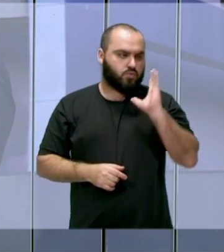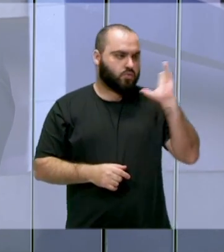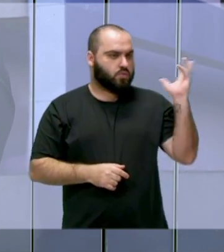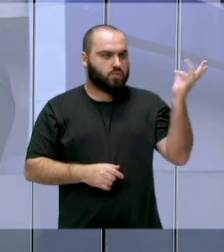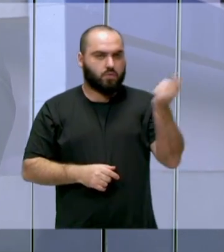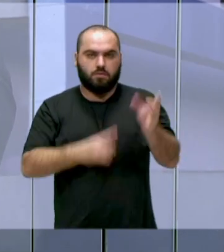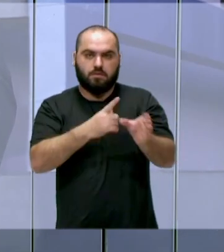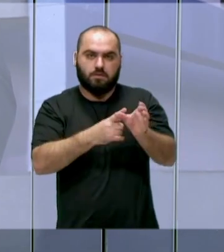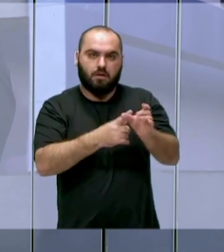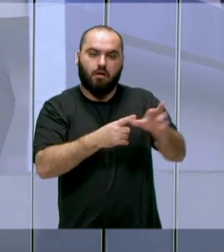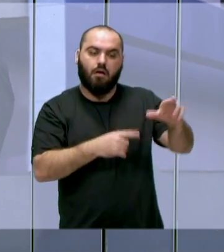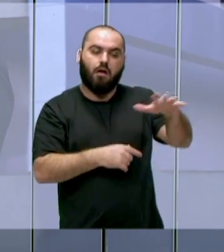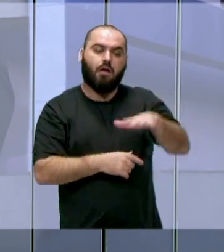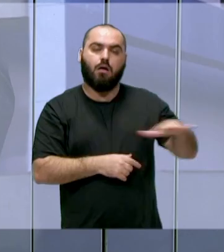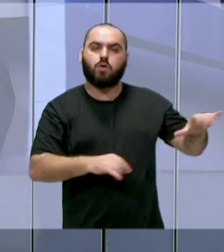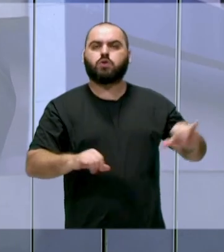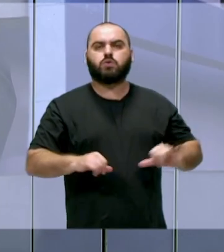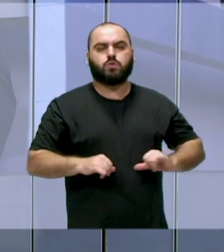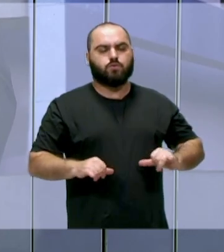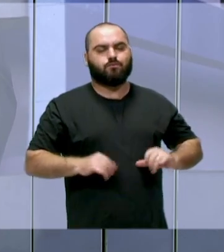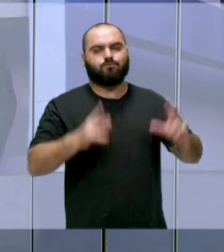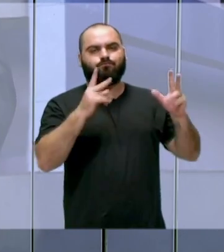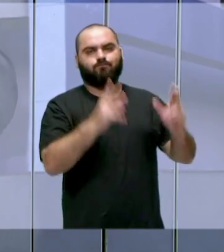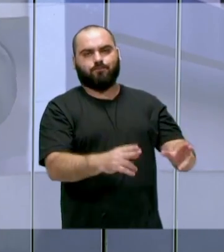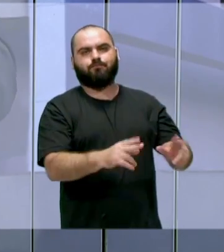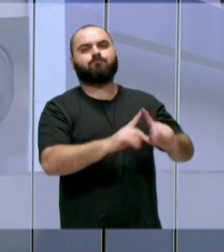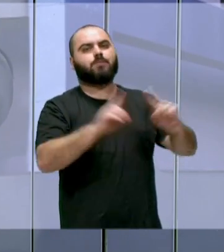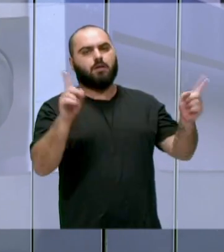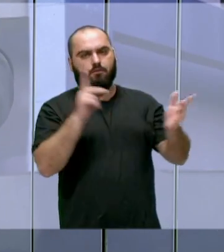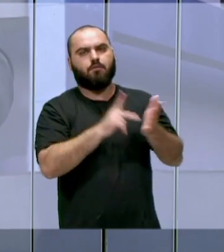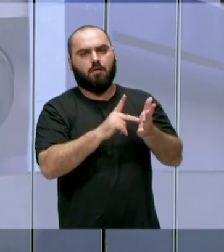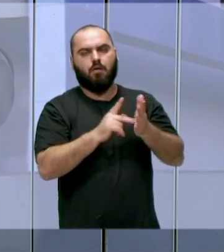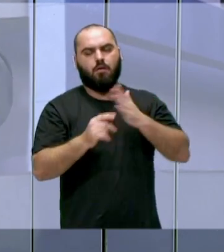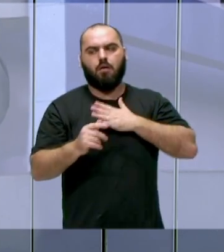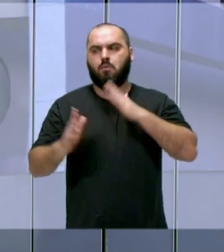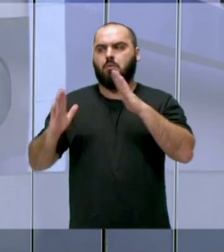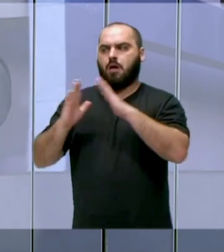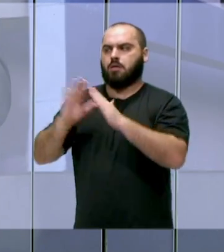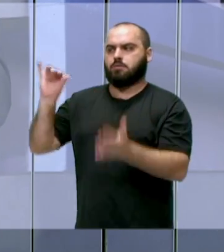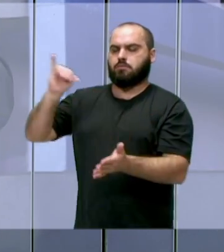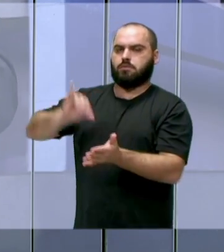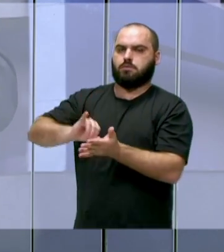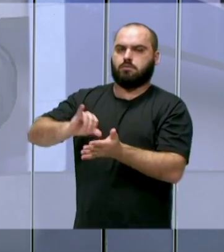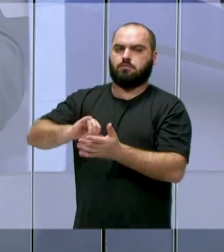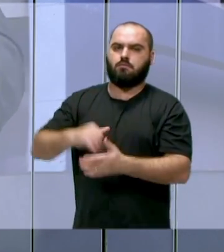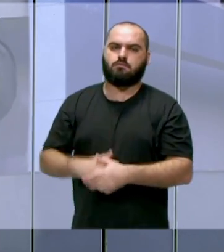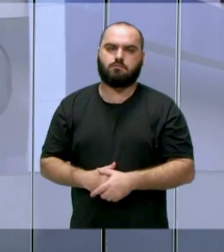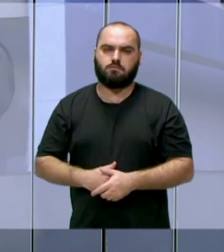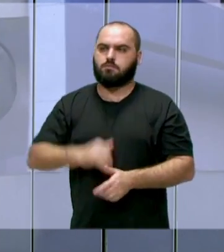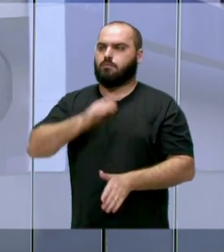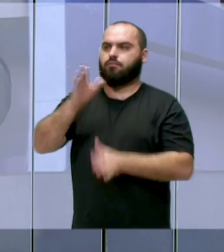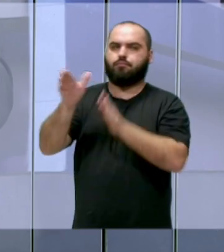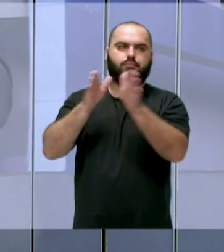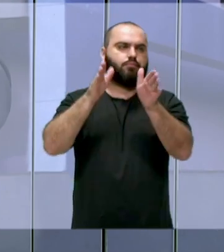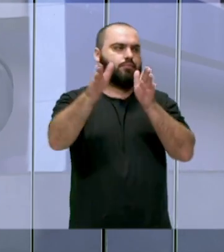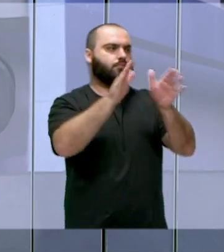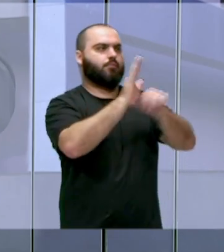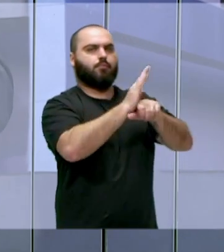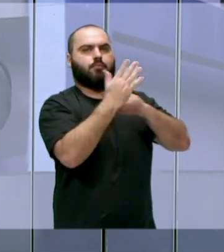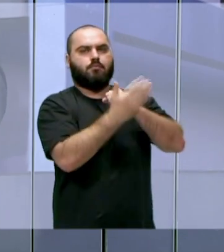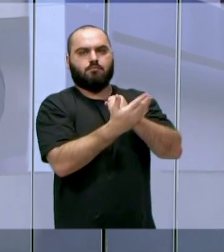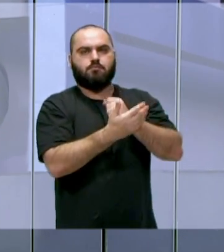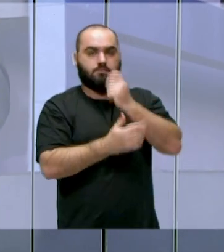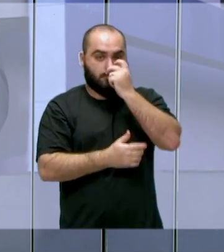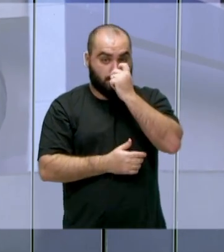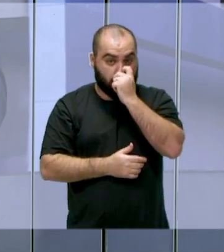essa região sofrem com o mesmo problema. Mas, com certeza, eu moro no centro, aí eu frequento muito todos os bairros, né? Então, tu vai se dirigir em